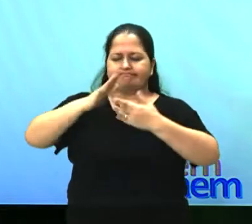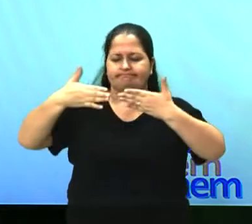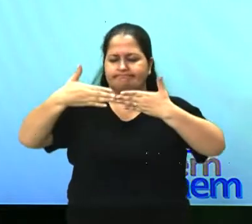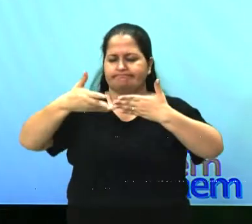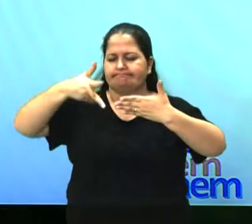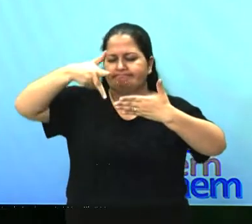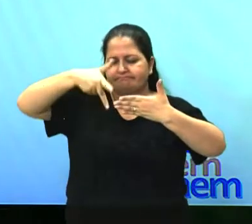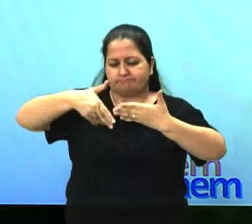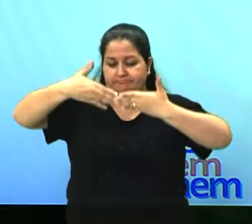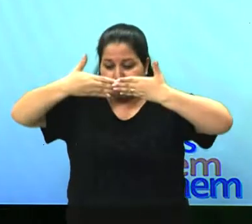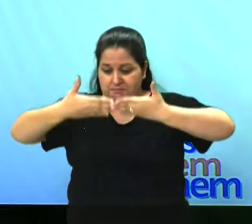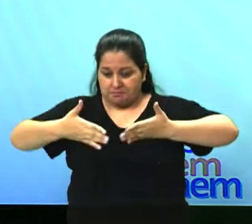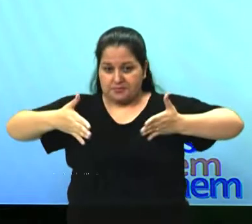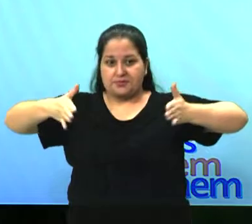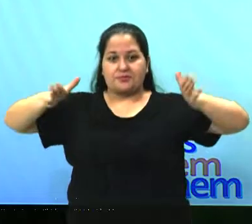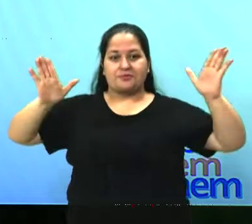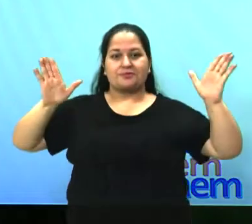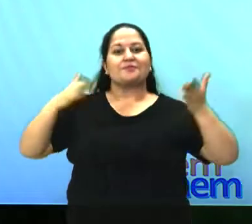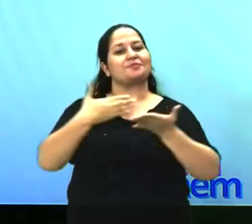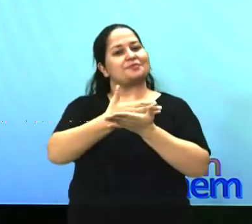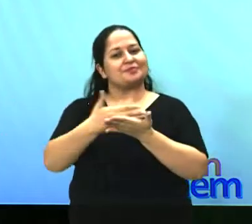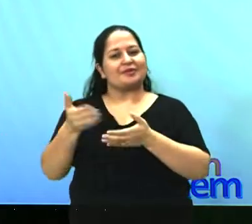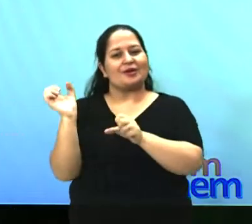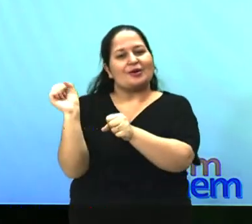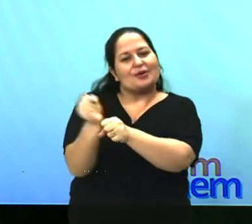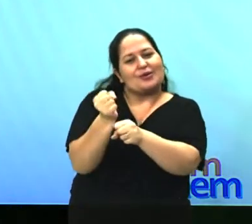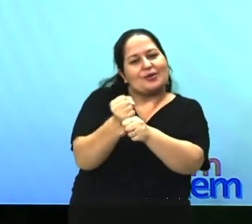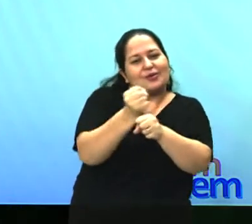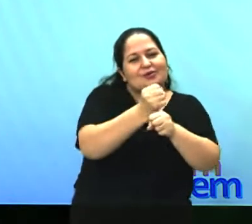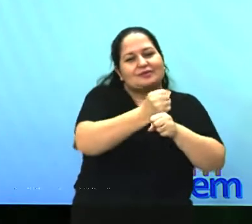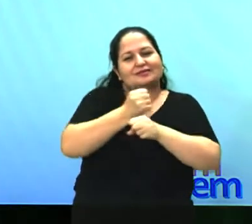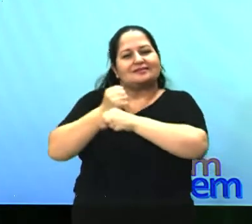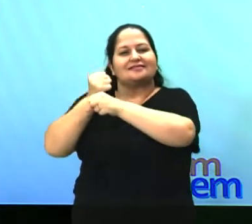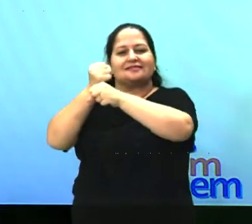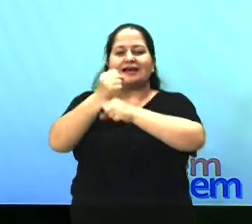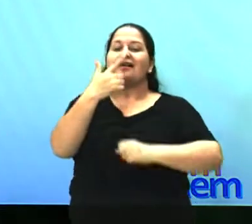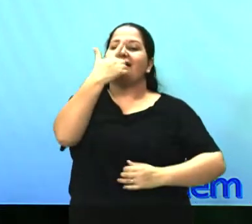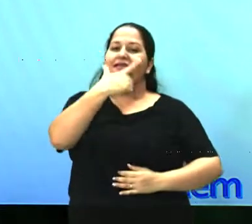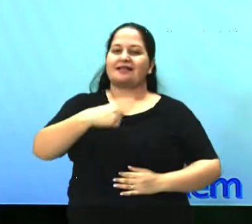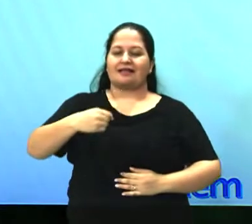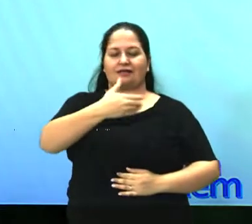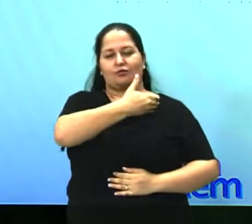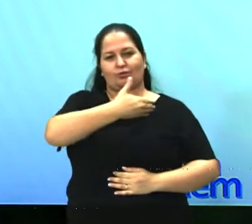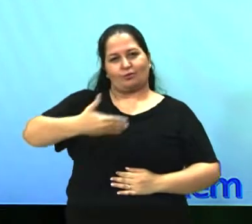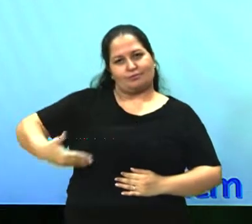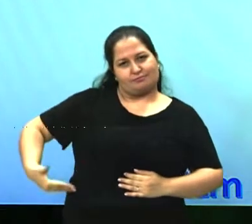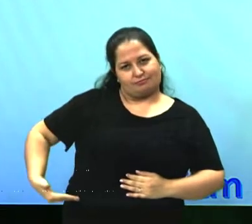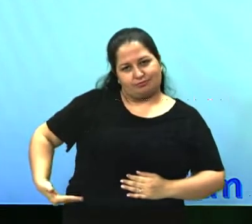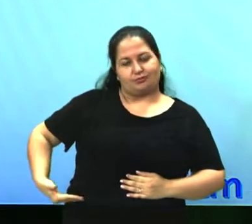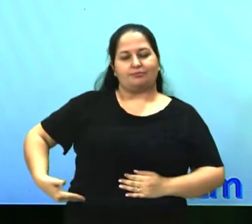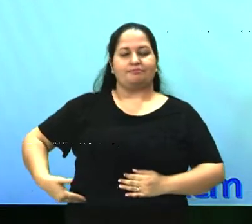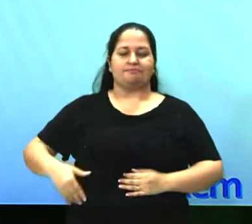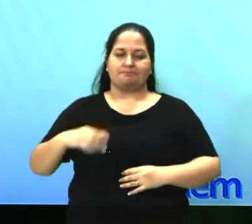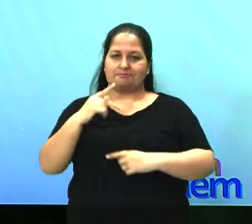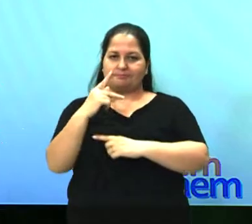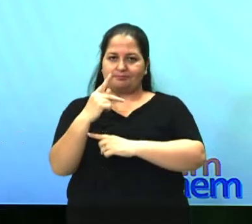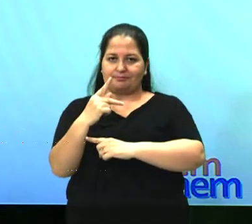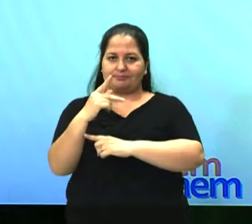das obras, o início das construções, pelo então governador Pedro Ludovico Teixeira.